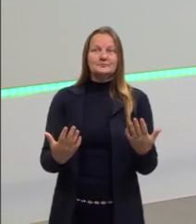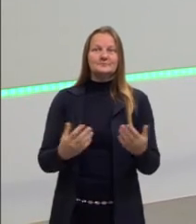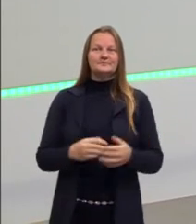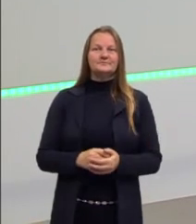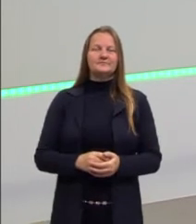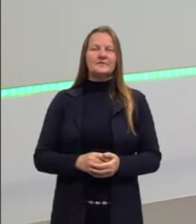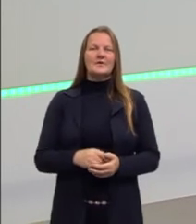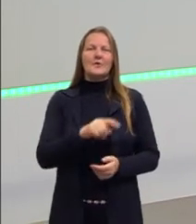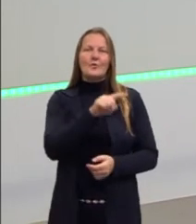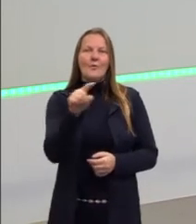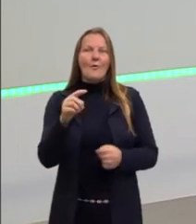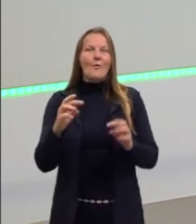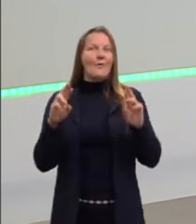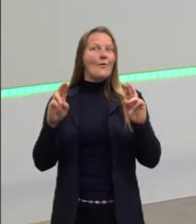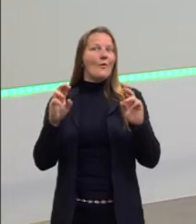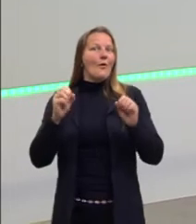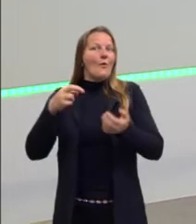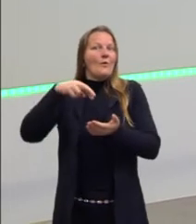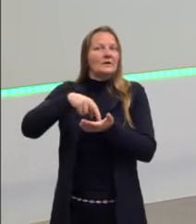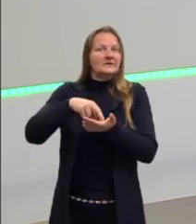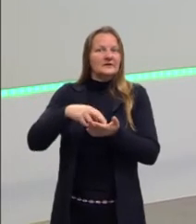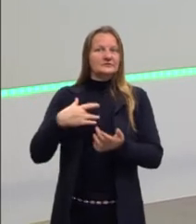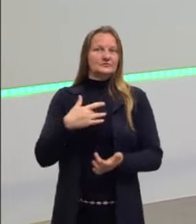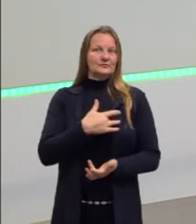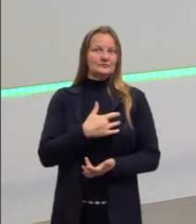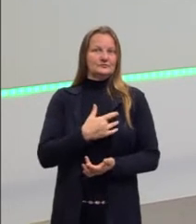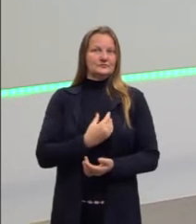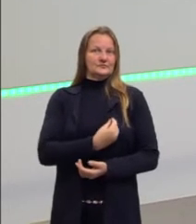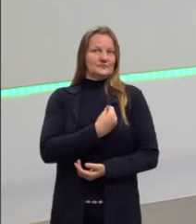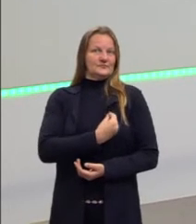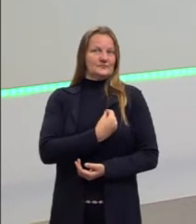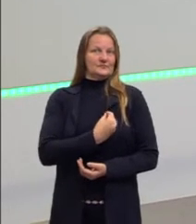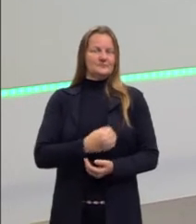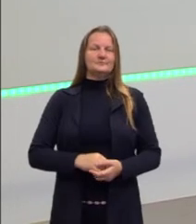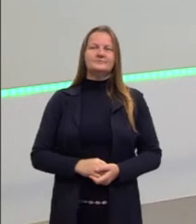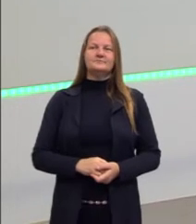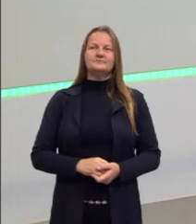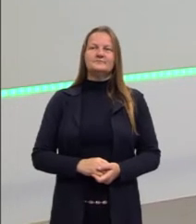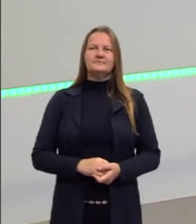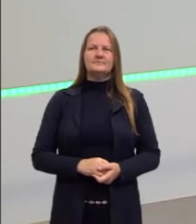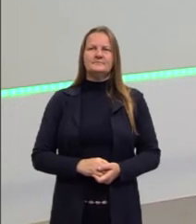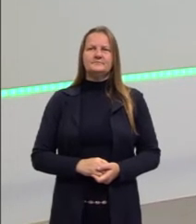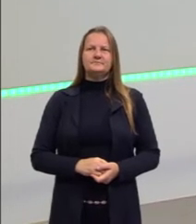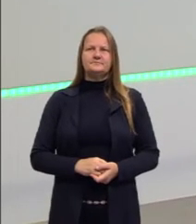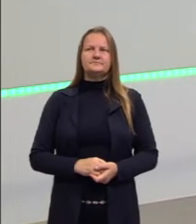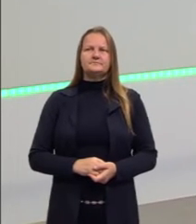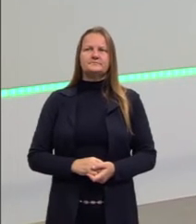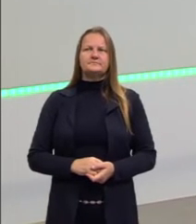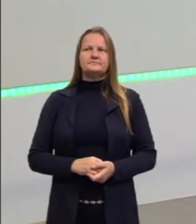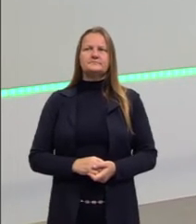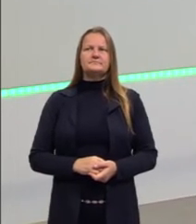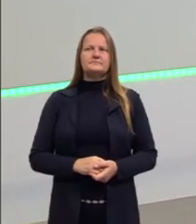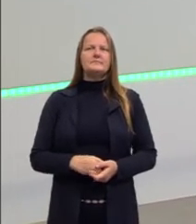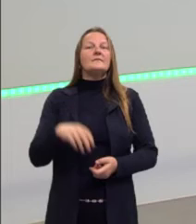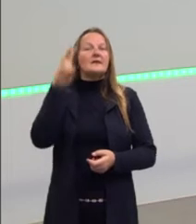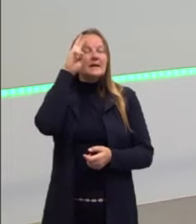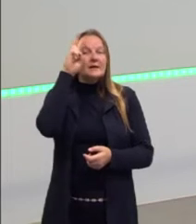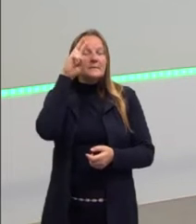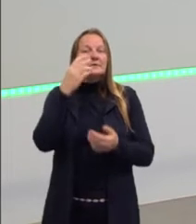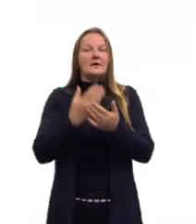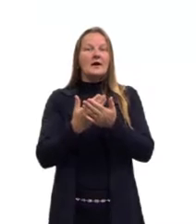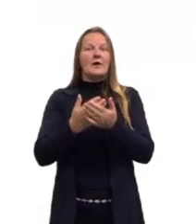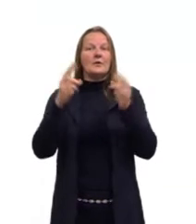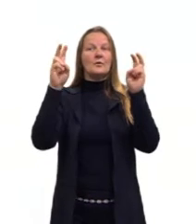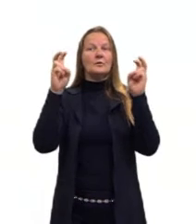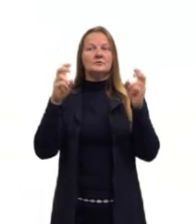É a tua expectativa ou a tua realidade? Vamos ver então na aula de hoje. Bom, lembrando que a aula de